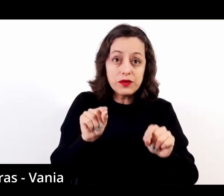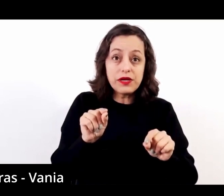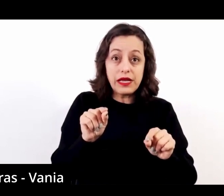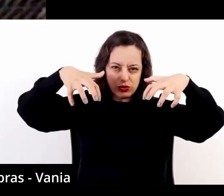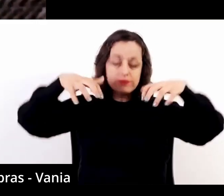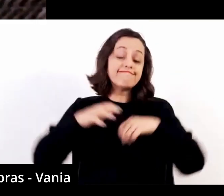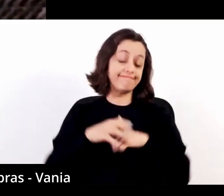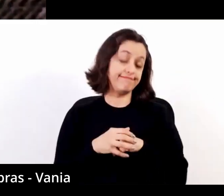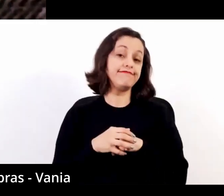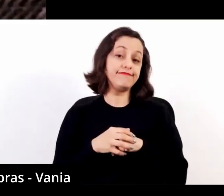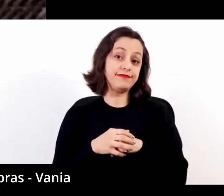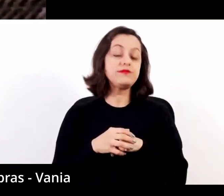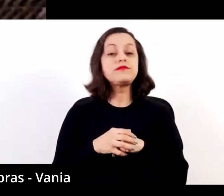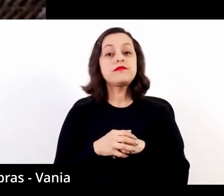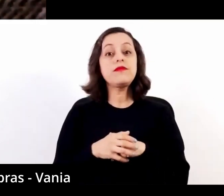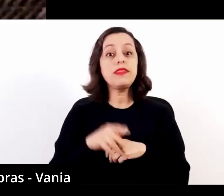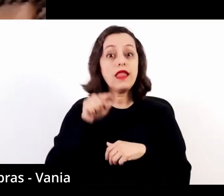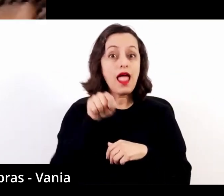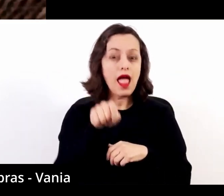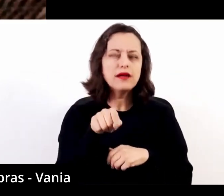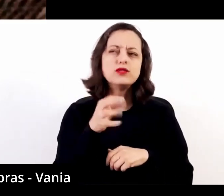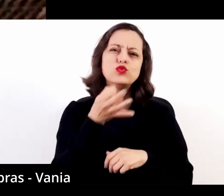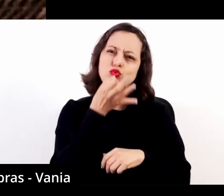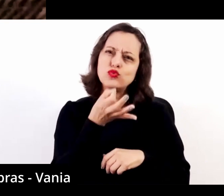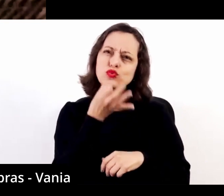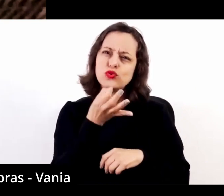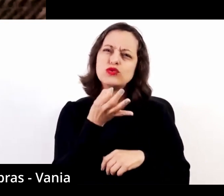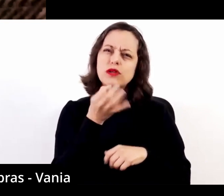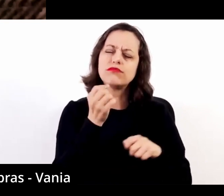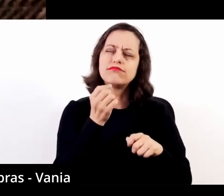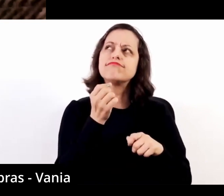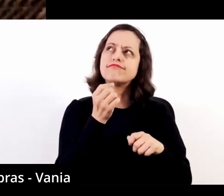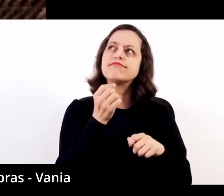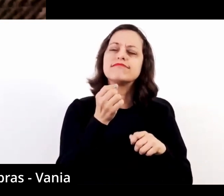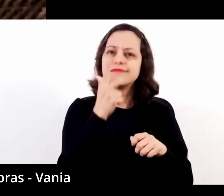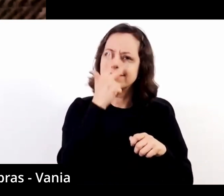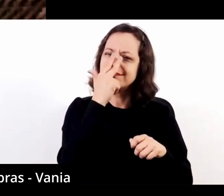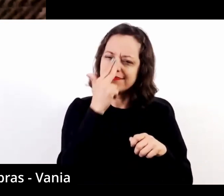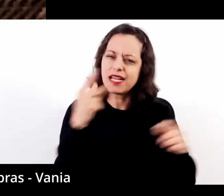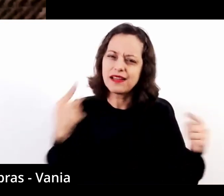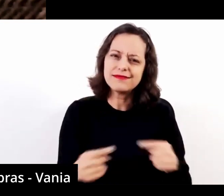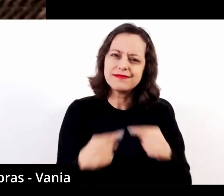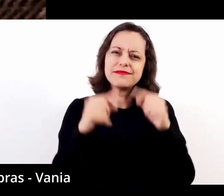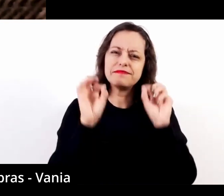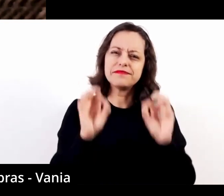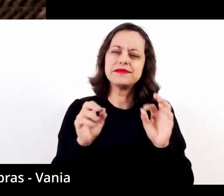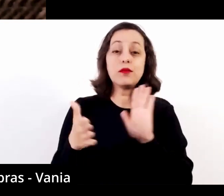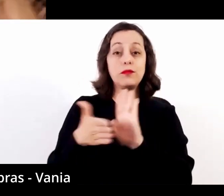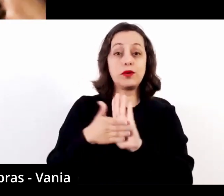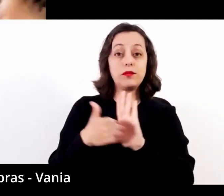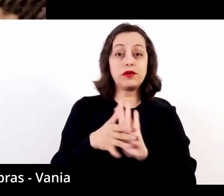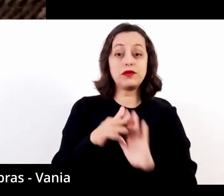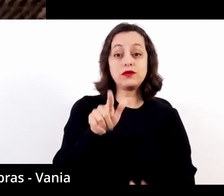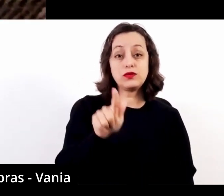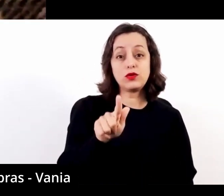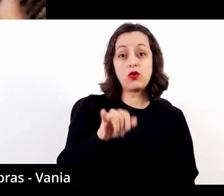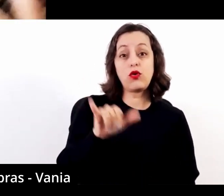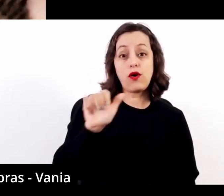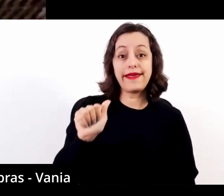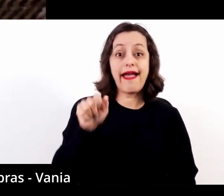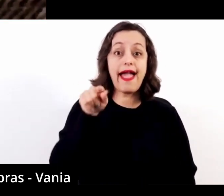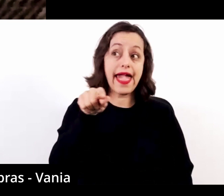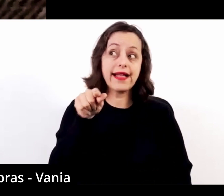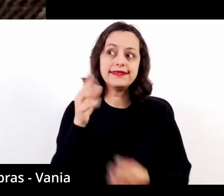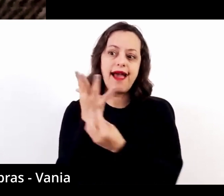cabeça. Então, essa é uma sugestão muito nítida, parece-me, proposta pelo Goia, de que esse